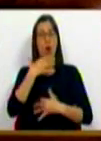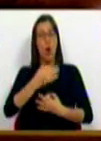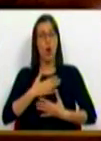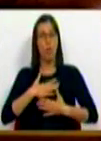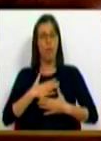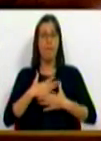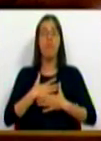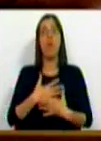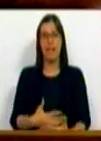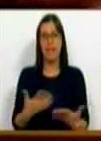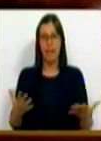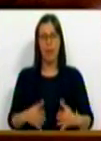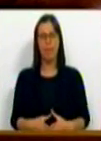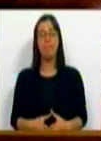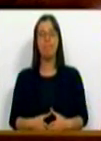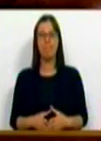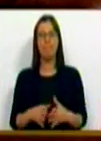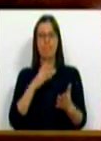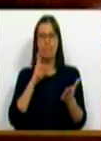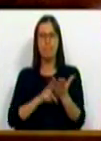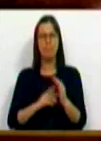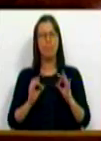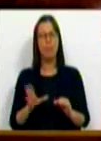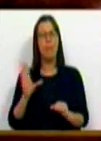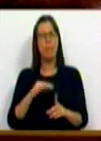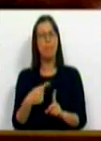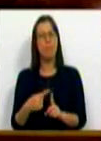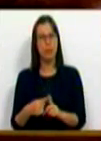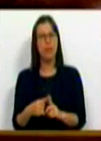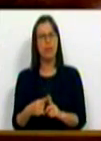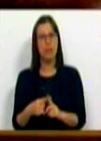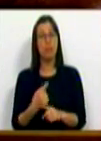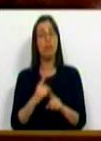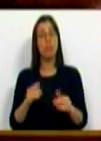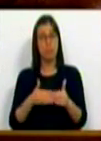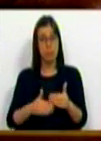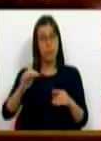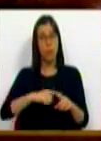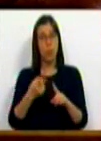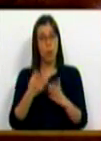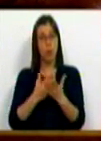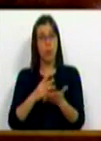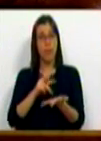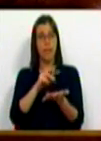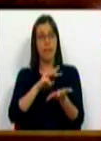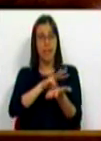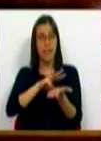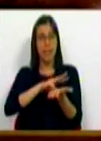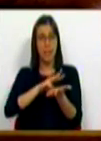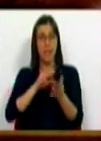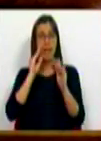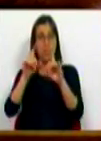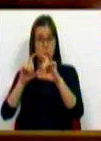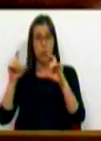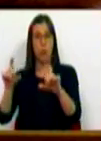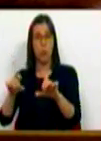e vocações. será definitivamente mais positivo, porque no próximo ano os estudantes do terceiro ciclo e do ensino